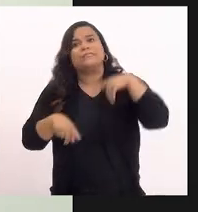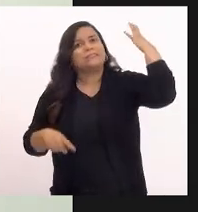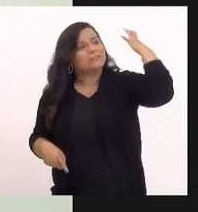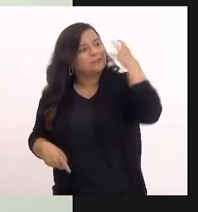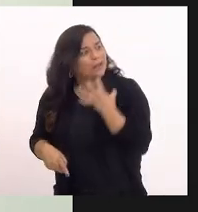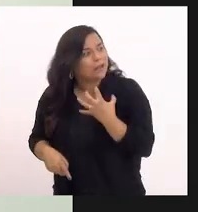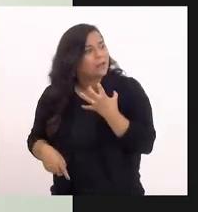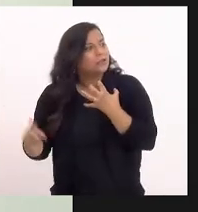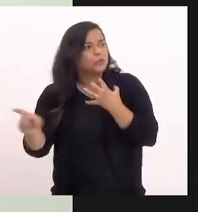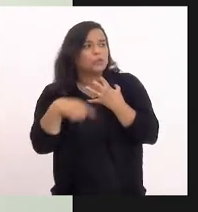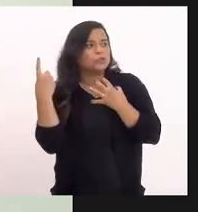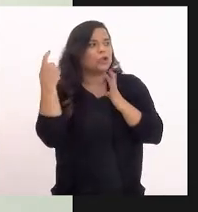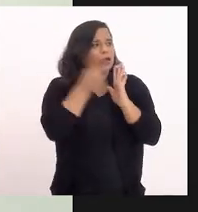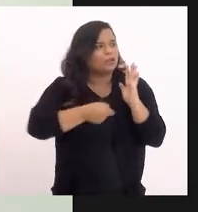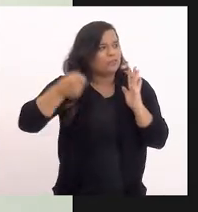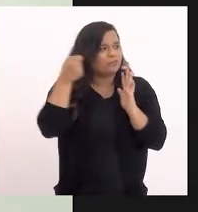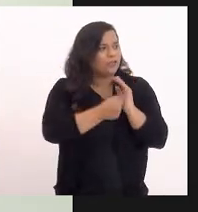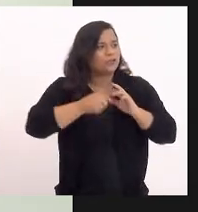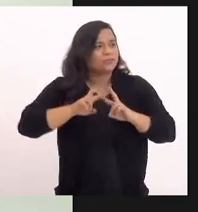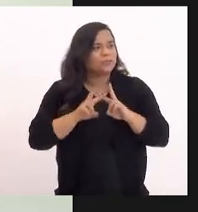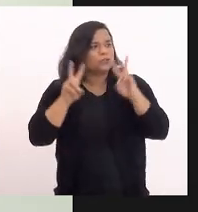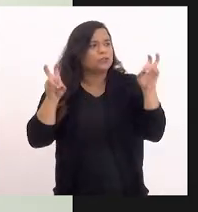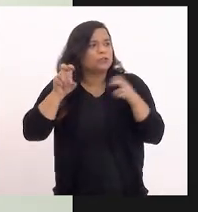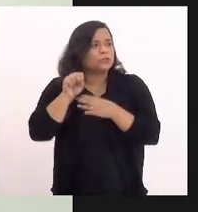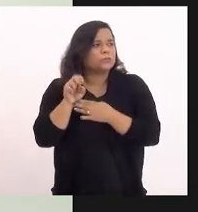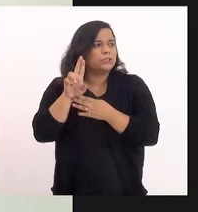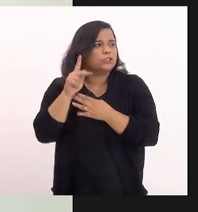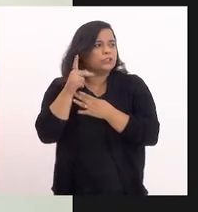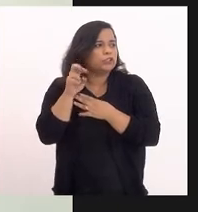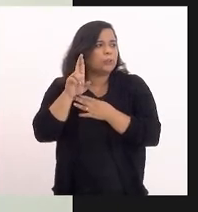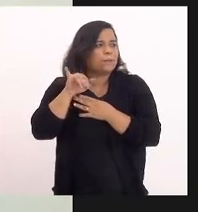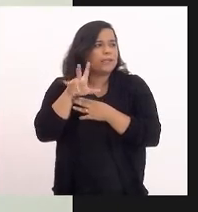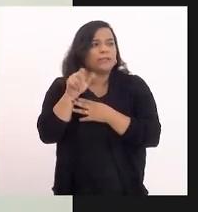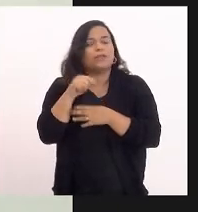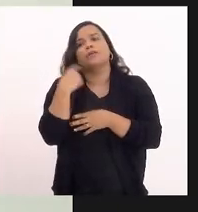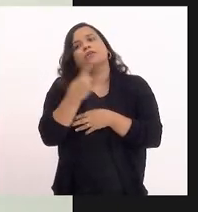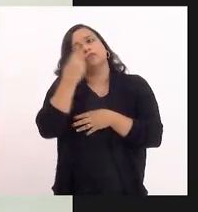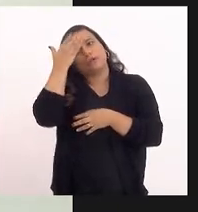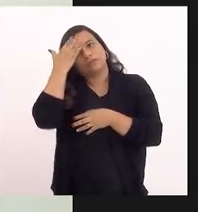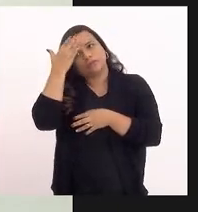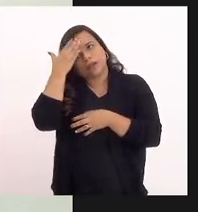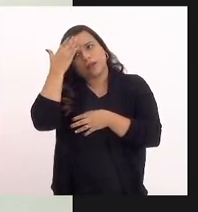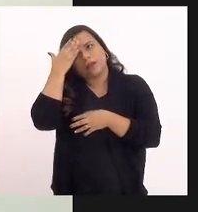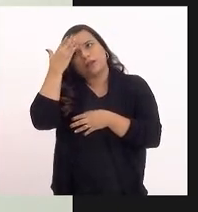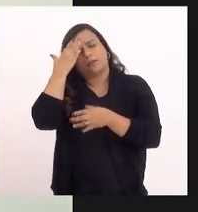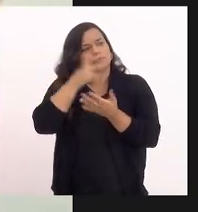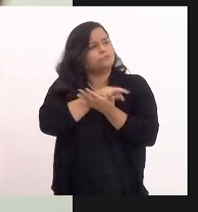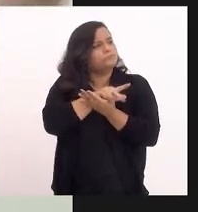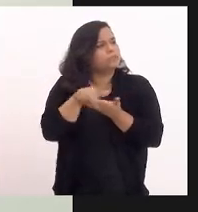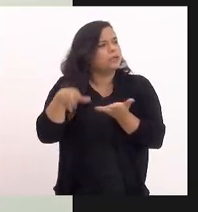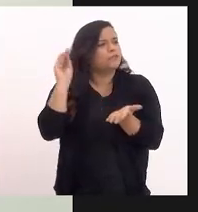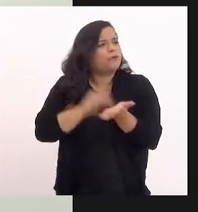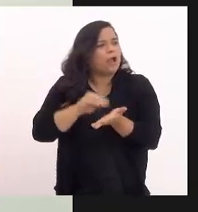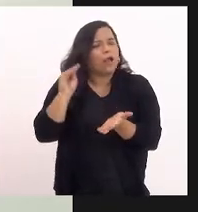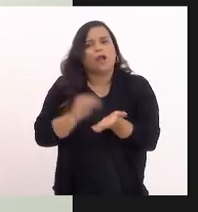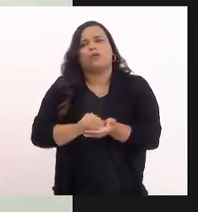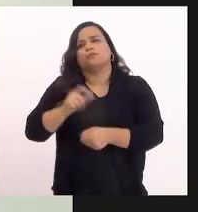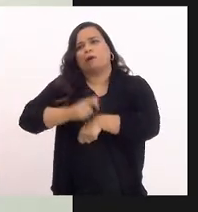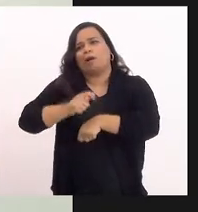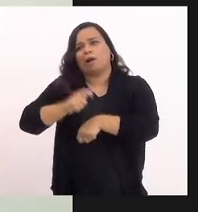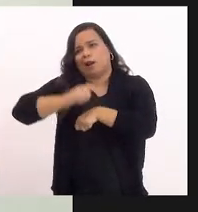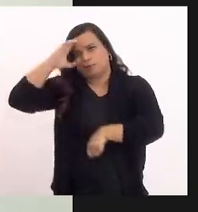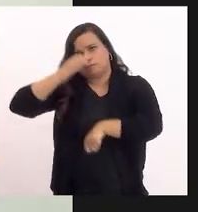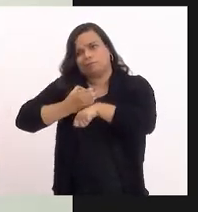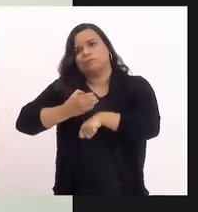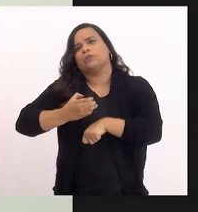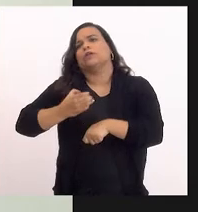está enfrentando em relação à questão da superlínea. Nós sabemos dos atrasos, sabemos da falta de contabilidade, toda